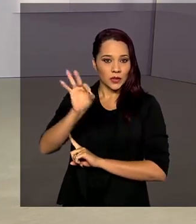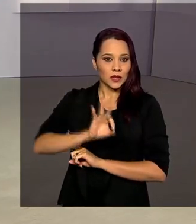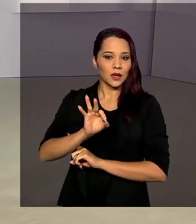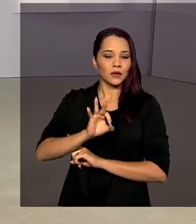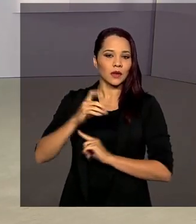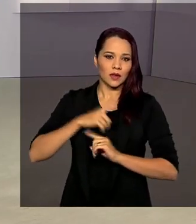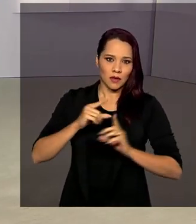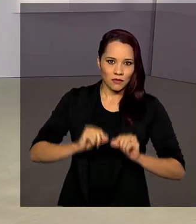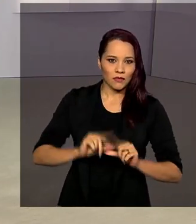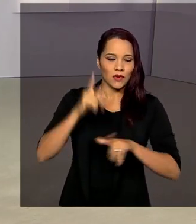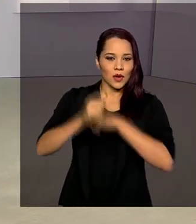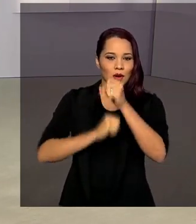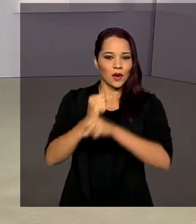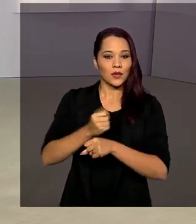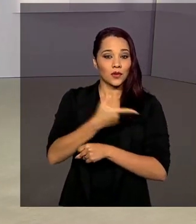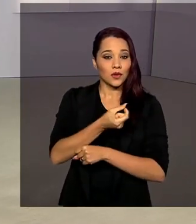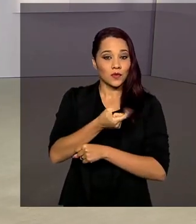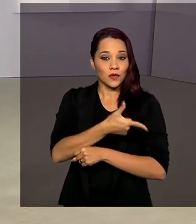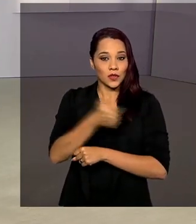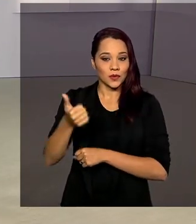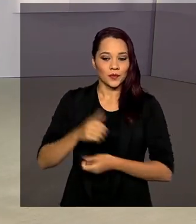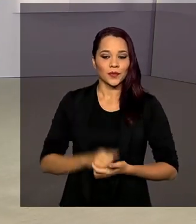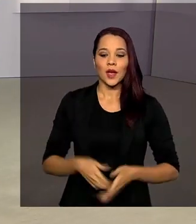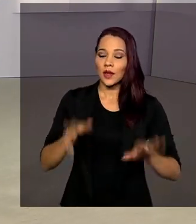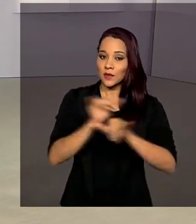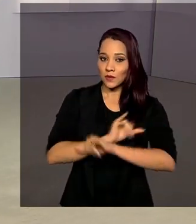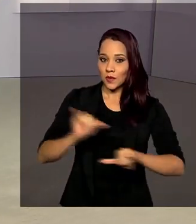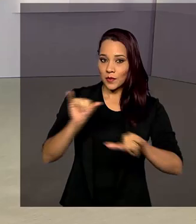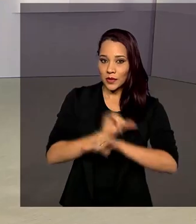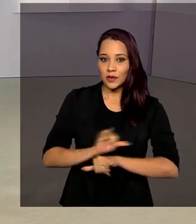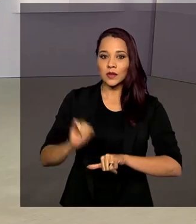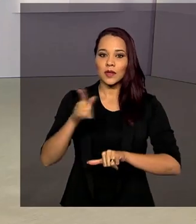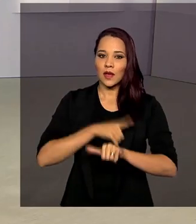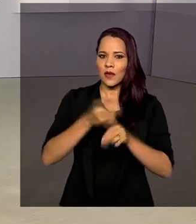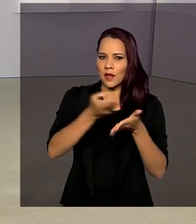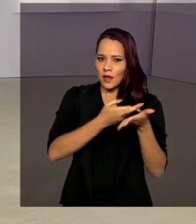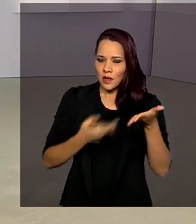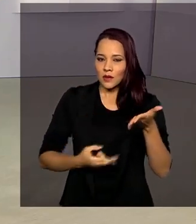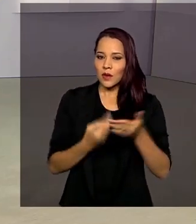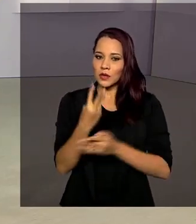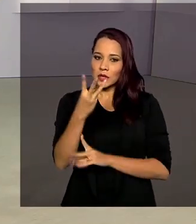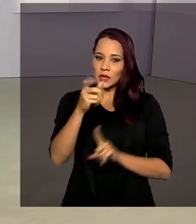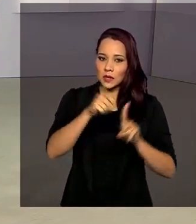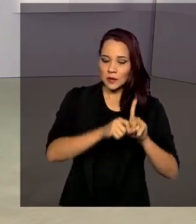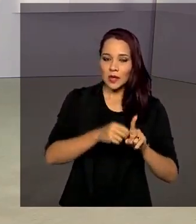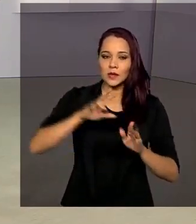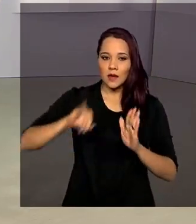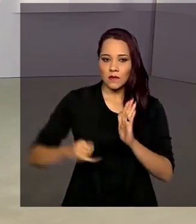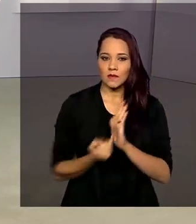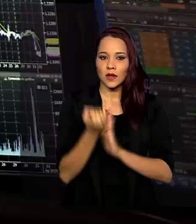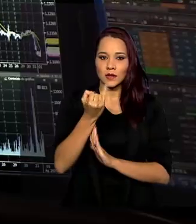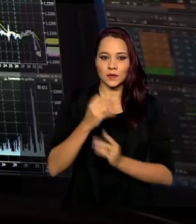vê avanço em 2021. Os dados fazem parte do relatório trimestral da inflação.